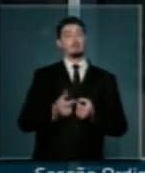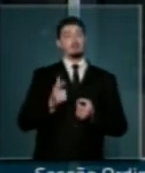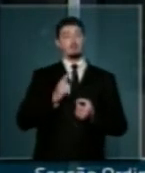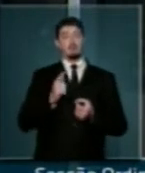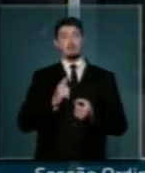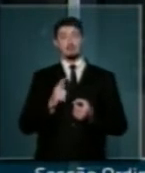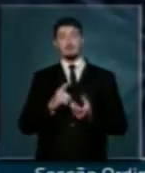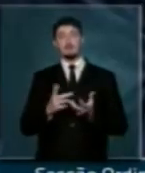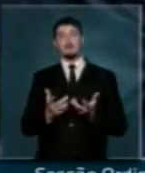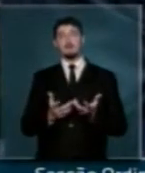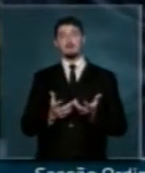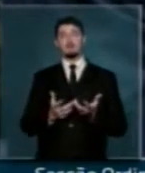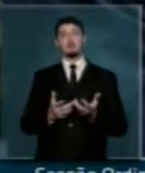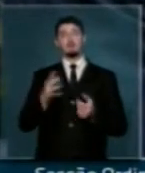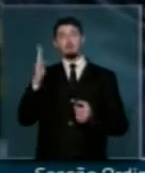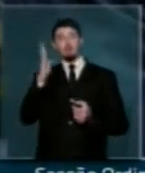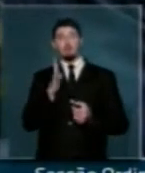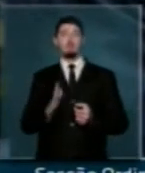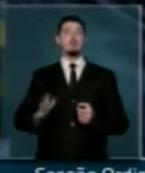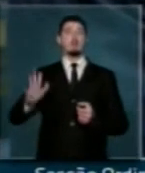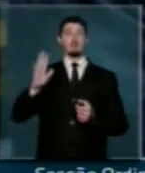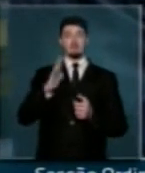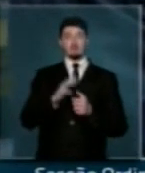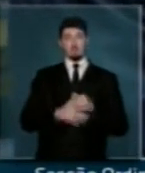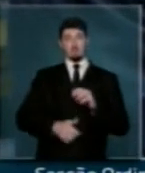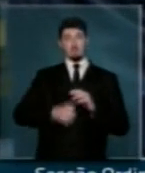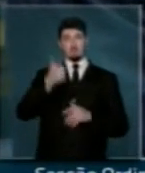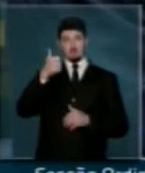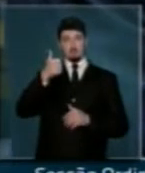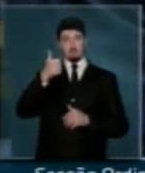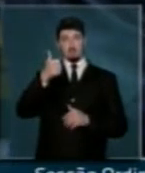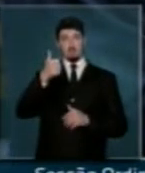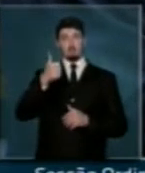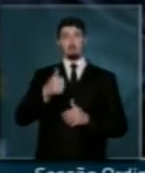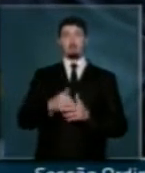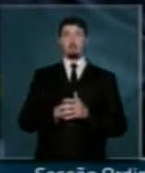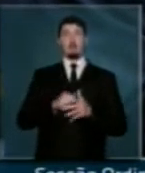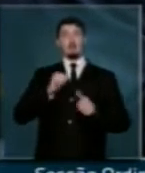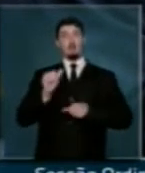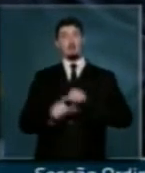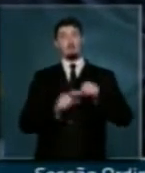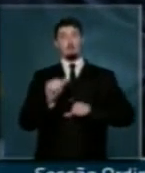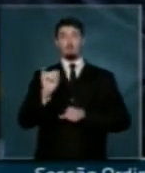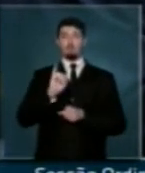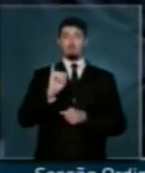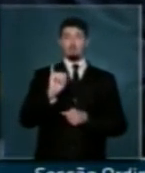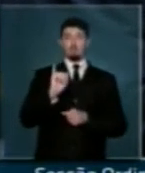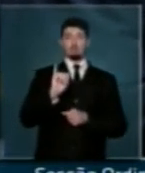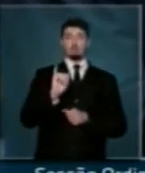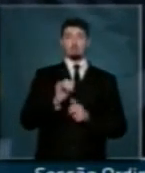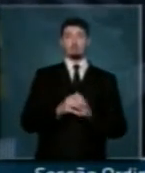a nação brasileira. Primeiro, é a reforma tributária.